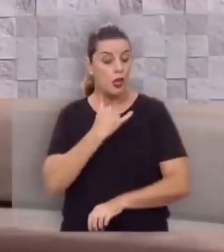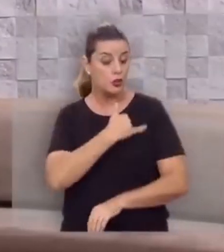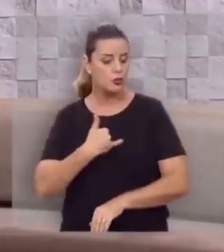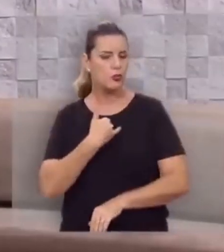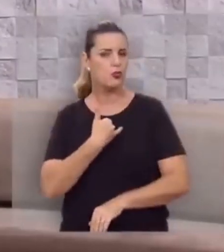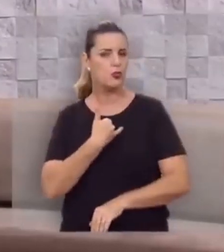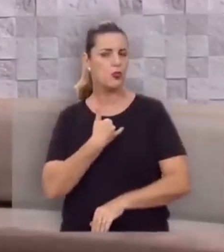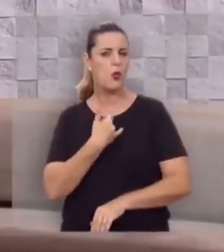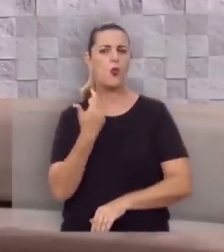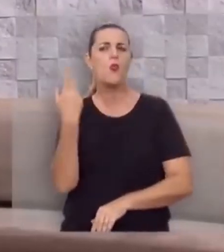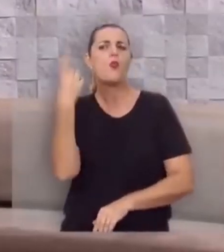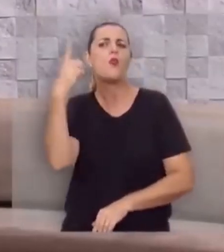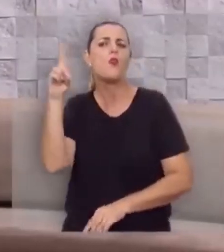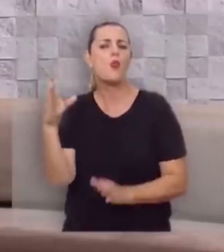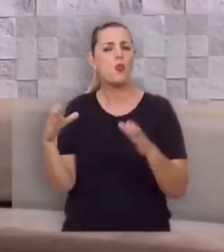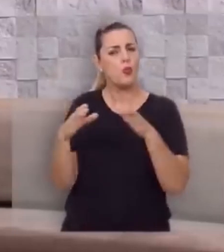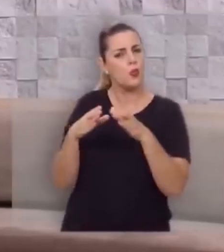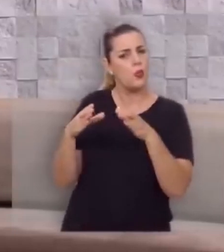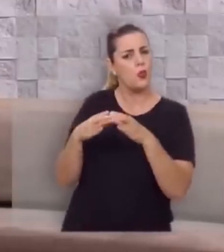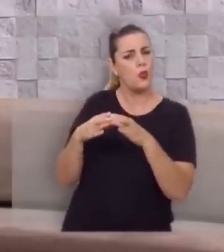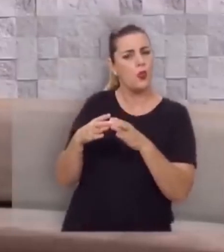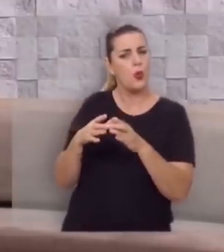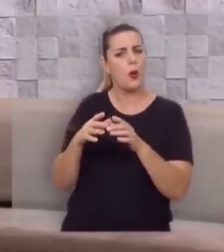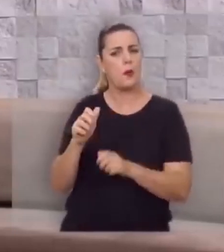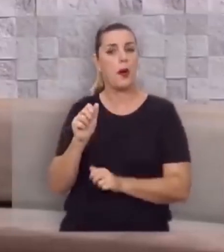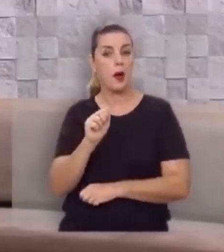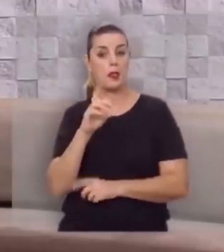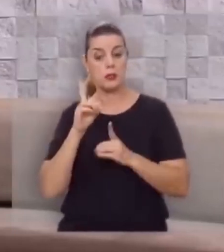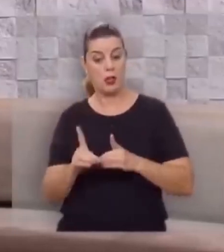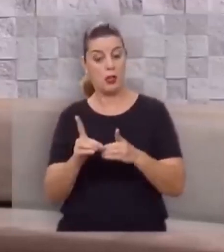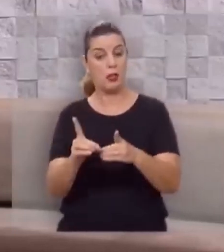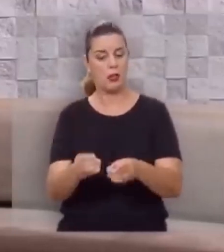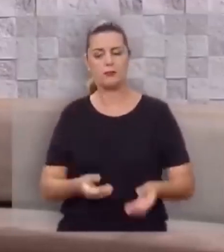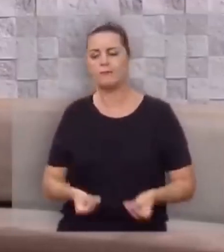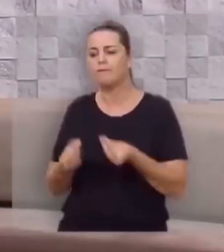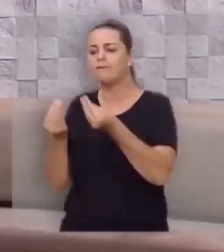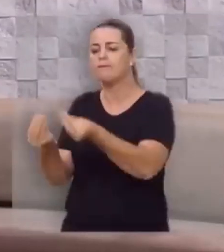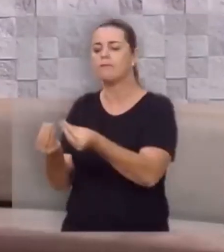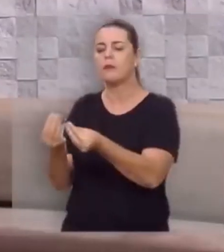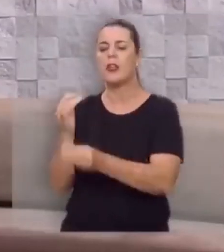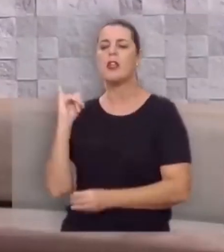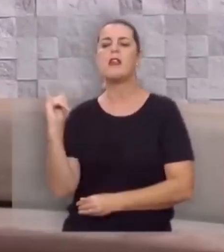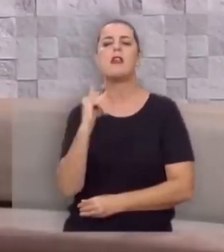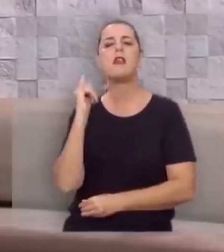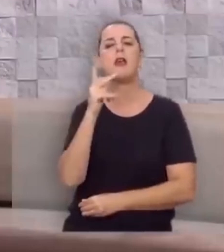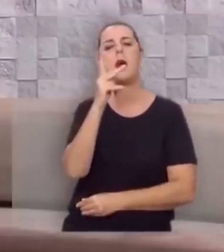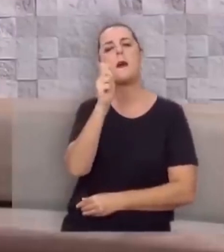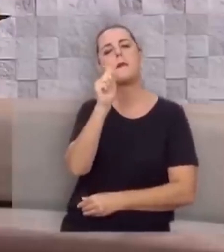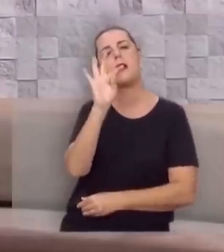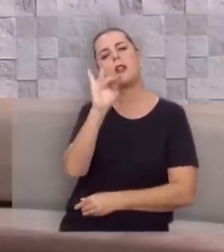o último representante do colégio apostólico, é deportado para a ilha de Pátimos,